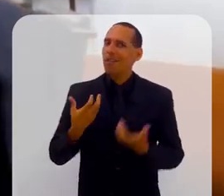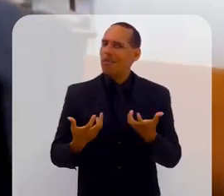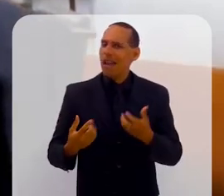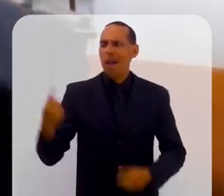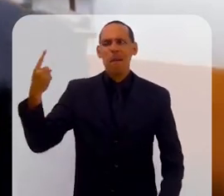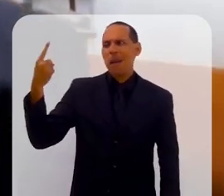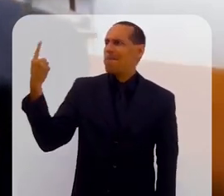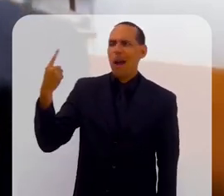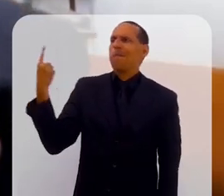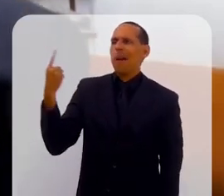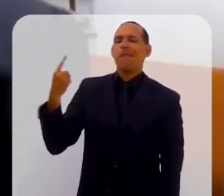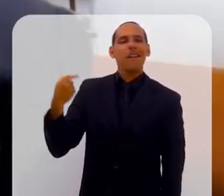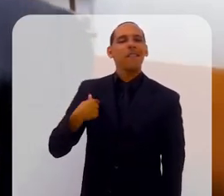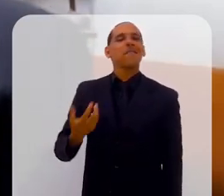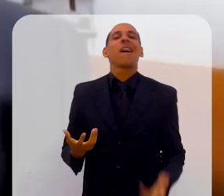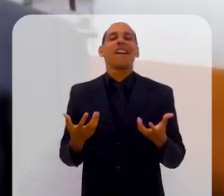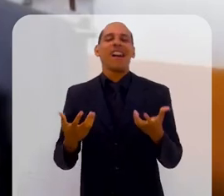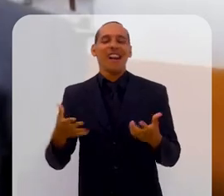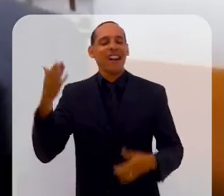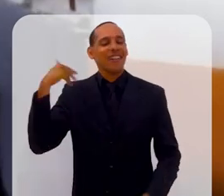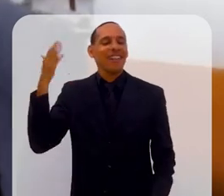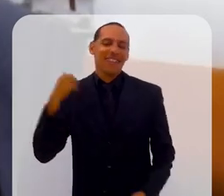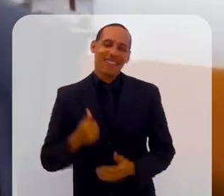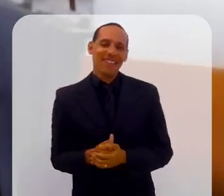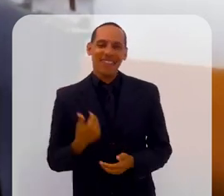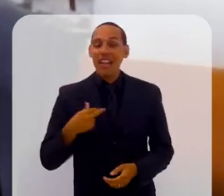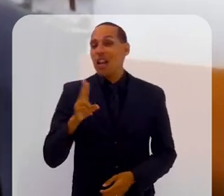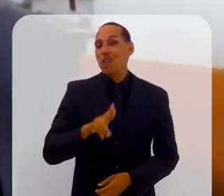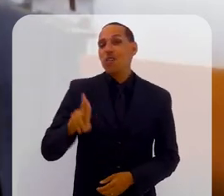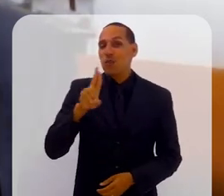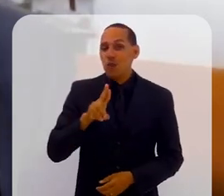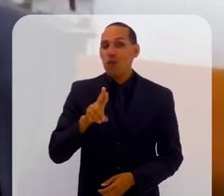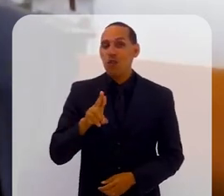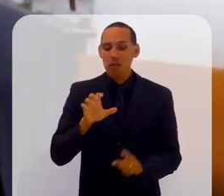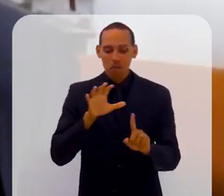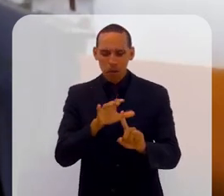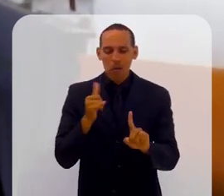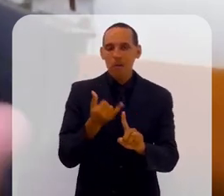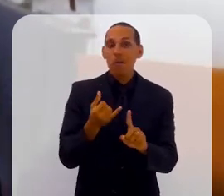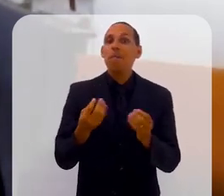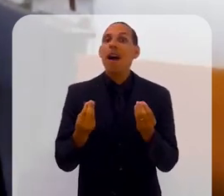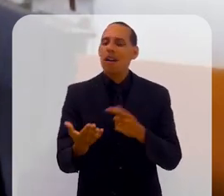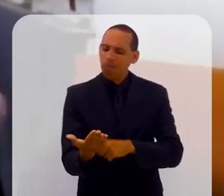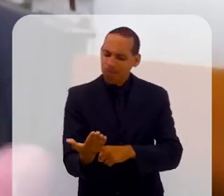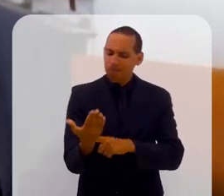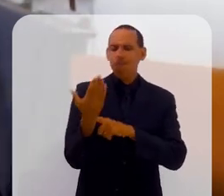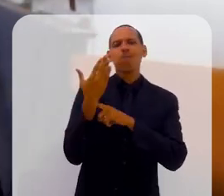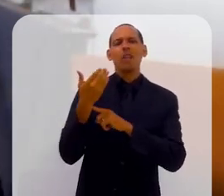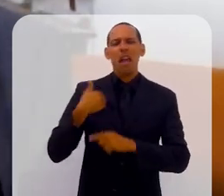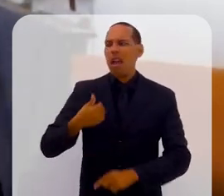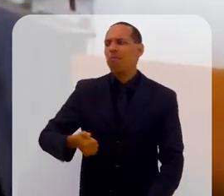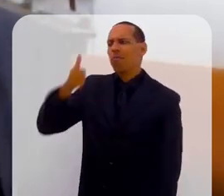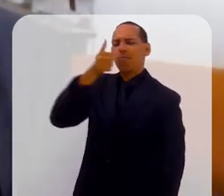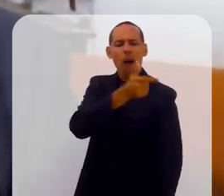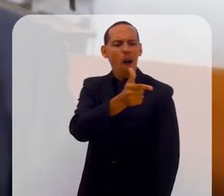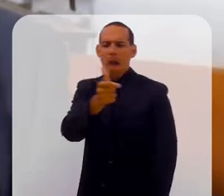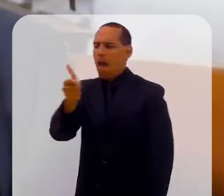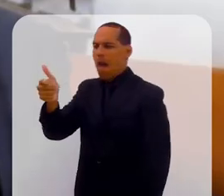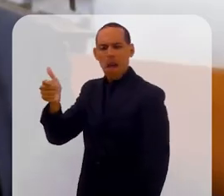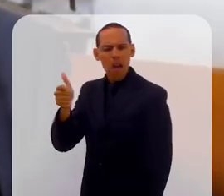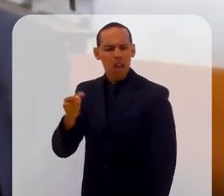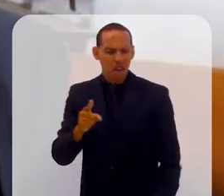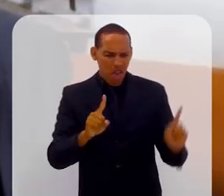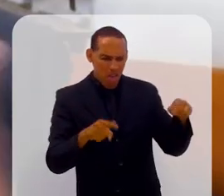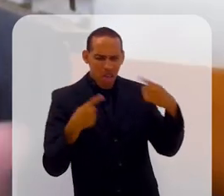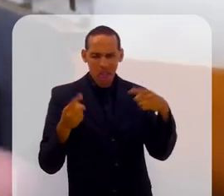eu queria ser sempre o primeiro da turma. Então, eu usava o bullying pra dizer assim, eu vou ser melhor do que essa galera. Essa galera